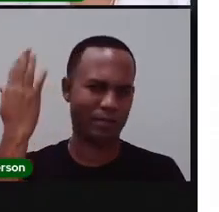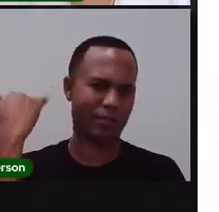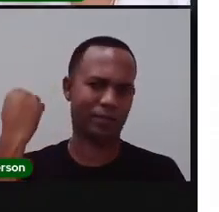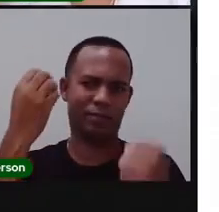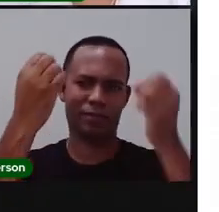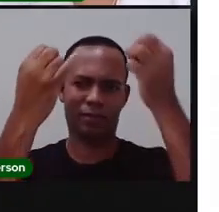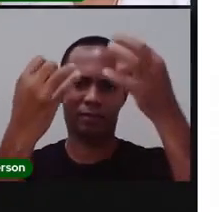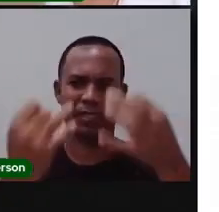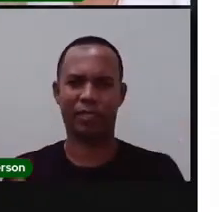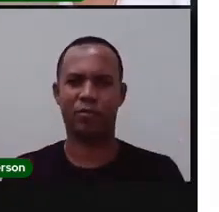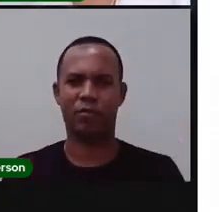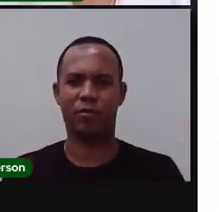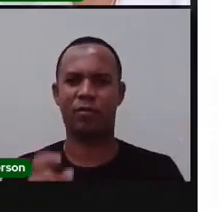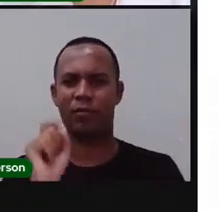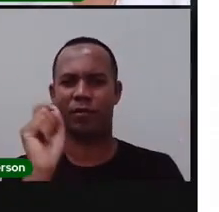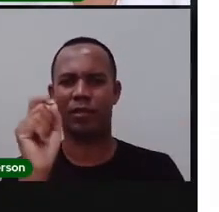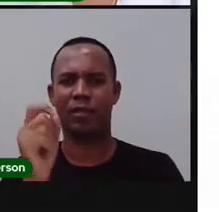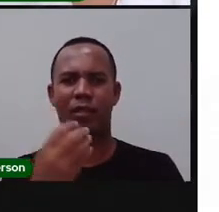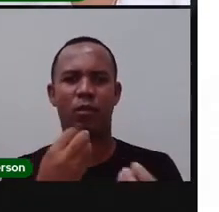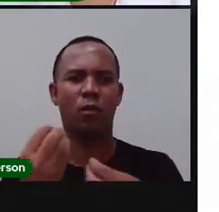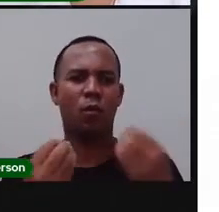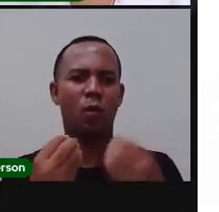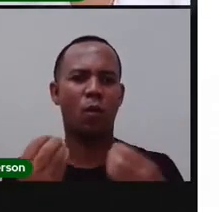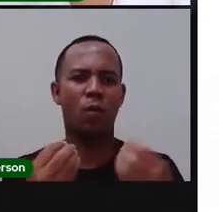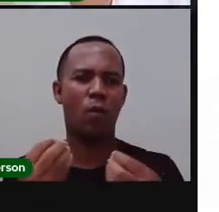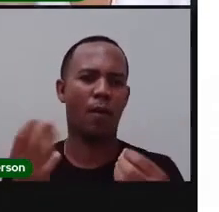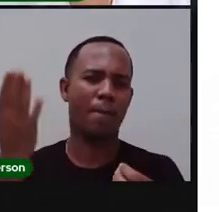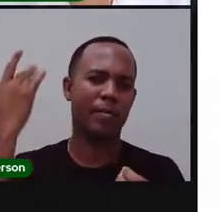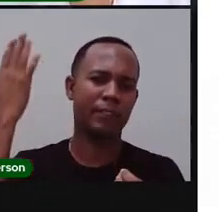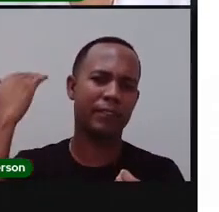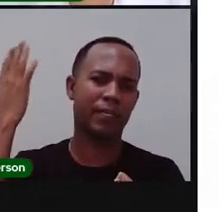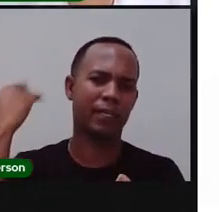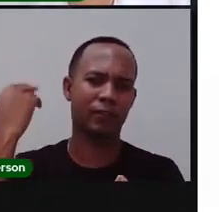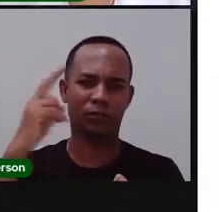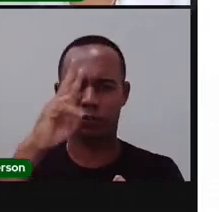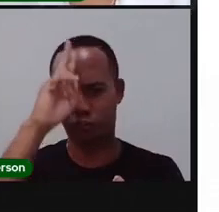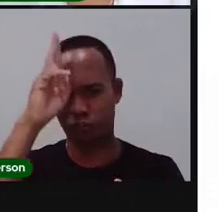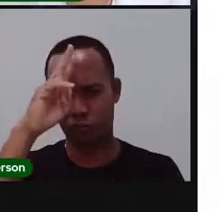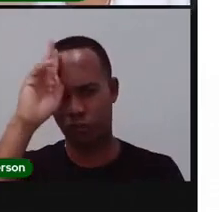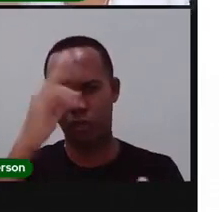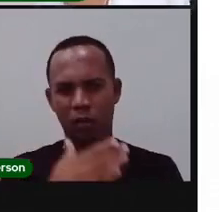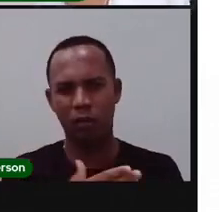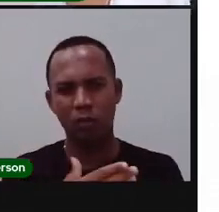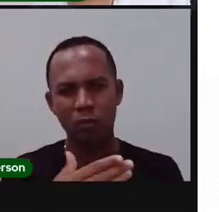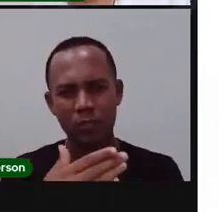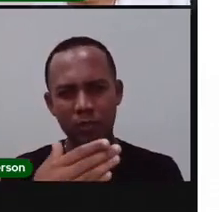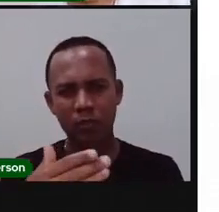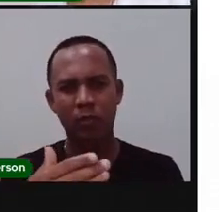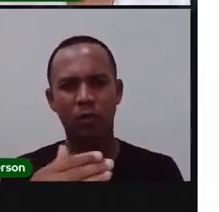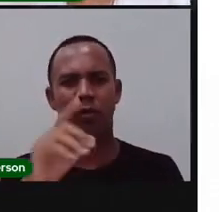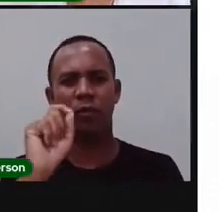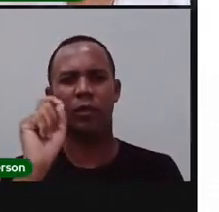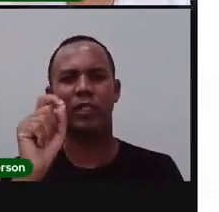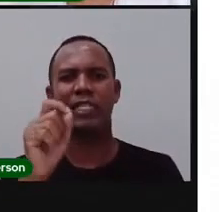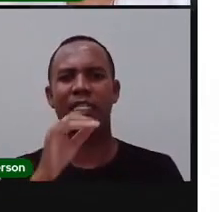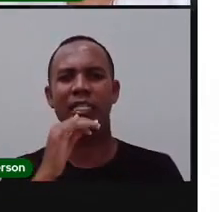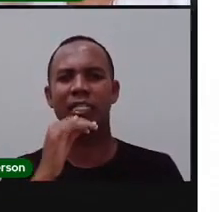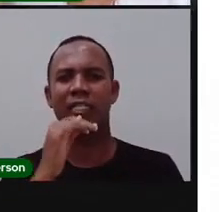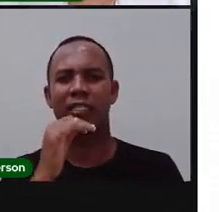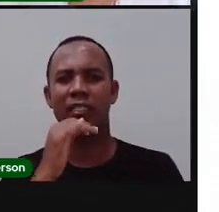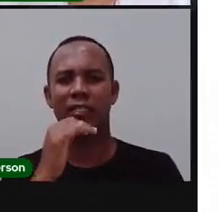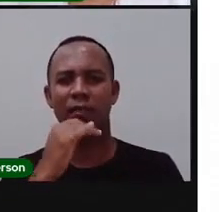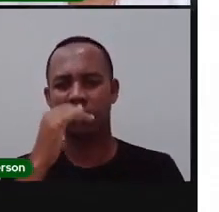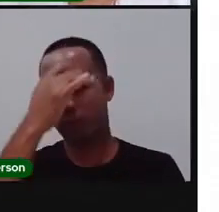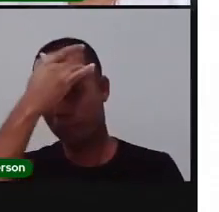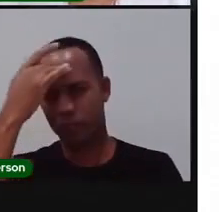anterior, e que ela explicou o Casarão dos Olhos d'Água, que foi onde, na verdade, moraram os